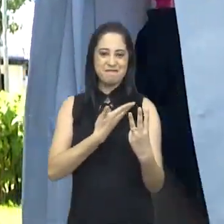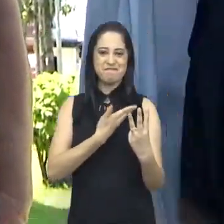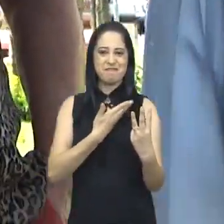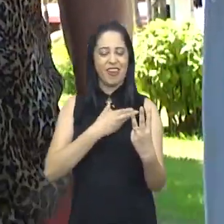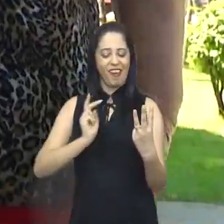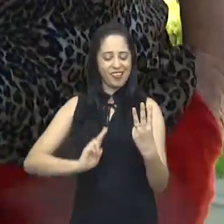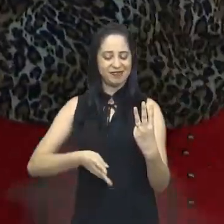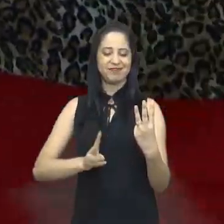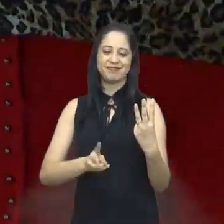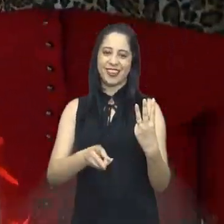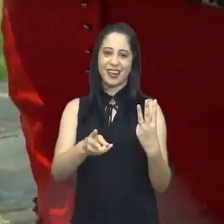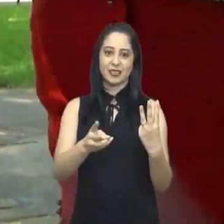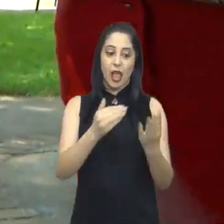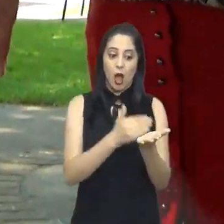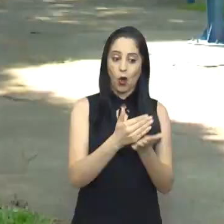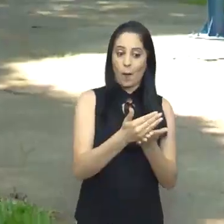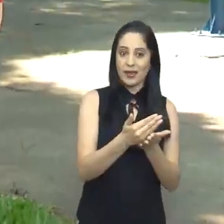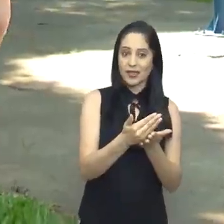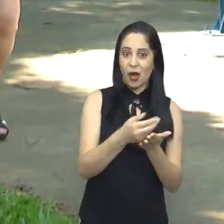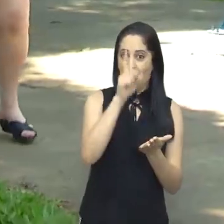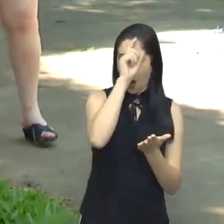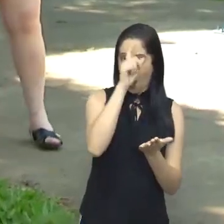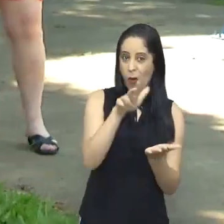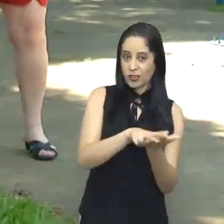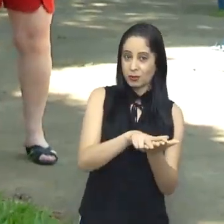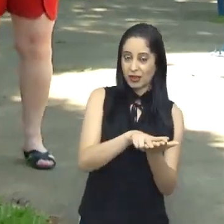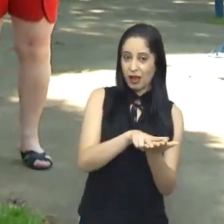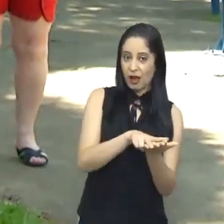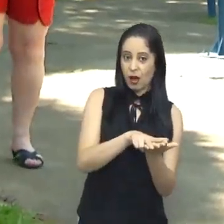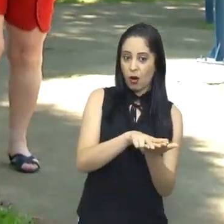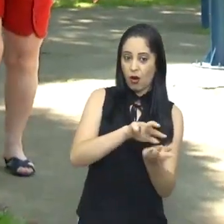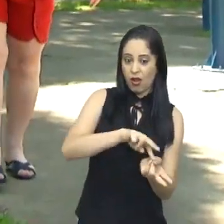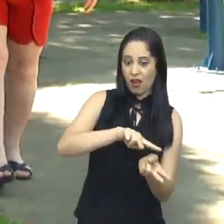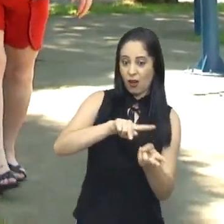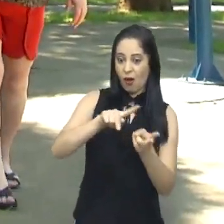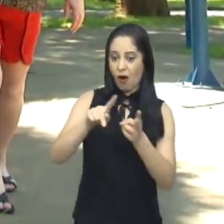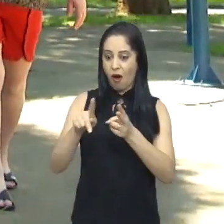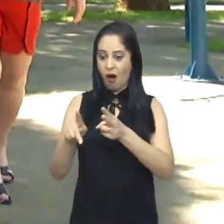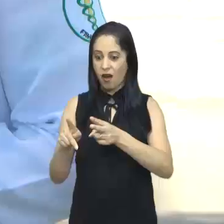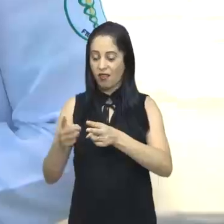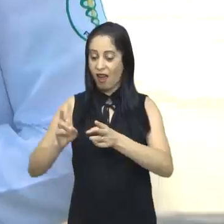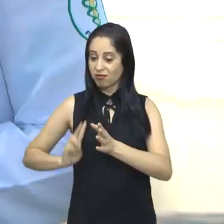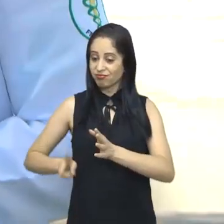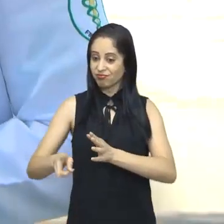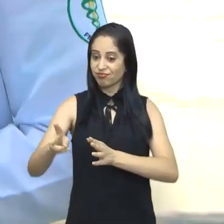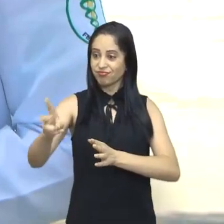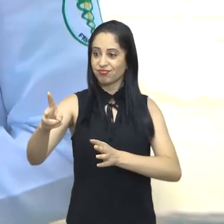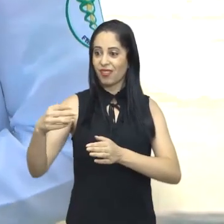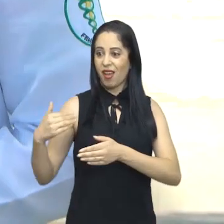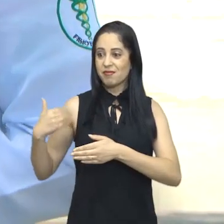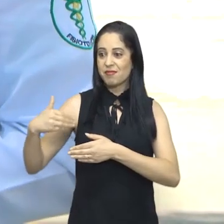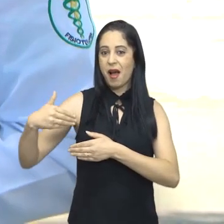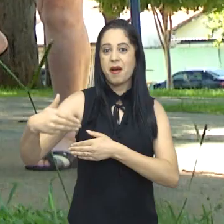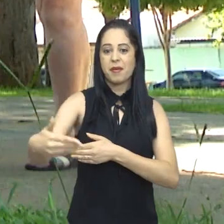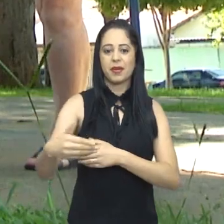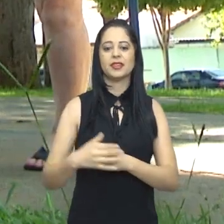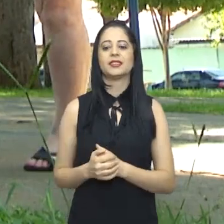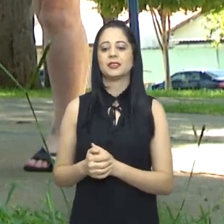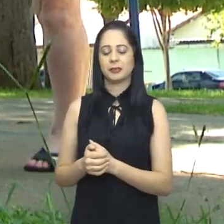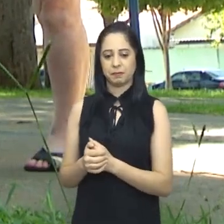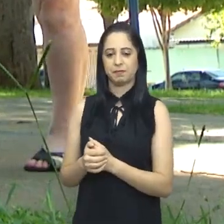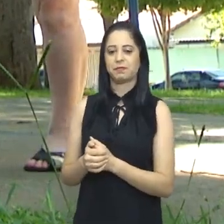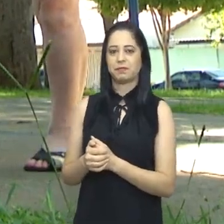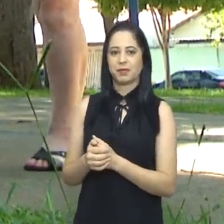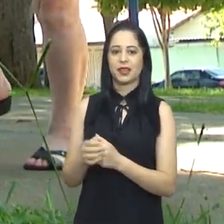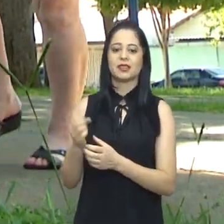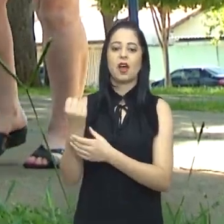tempo de uma amizade que saiu de dentro de uma UTI para a vida inteira. A fisioterapia contribui muito para